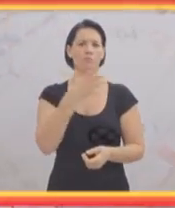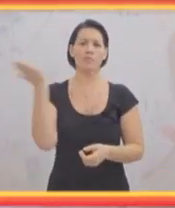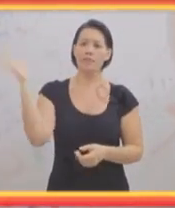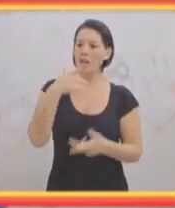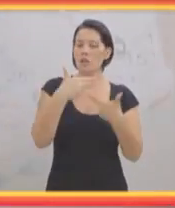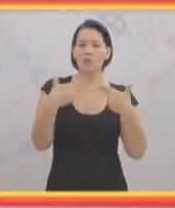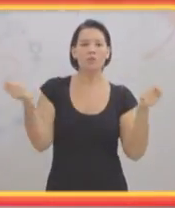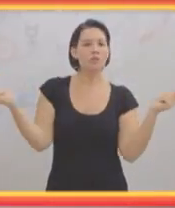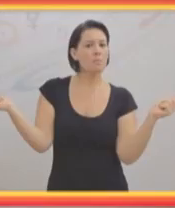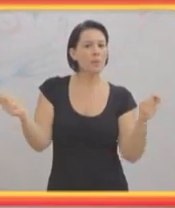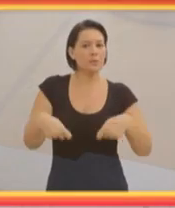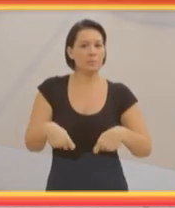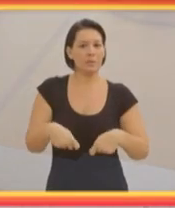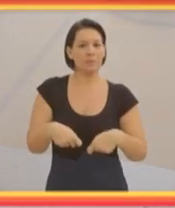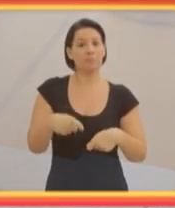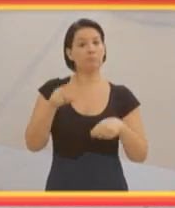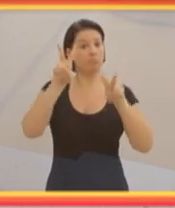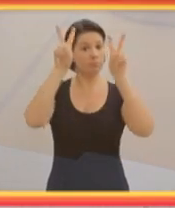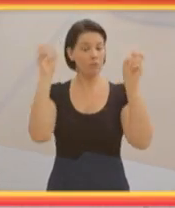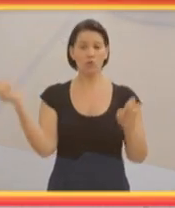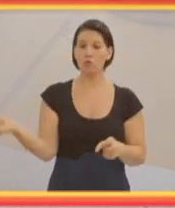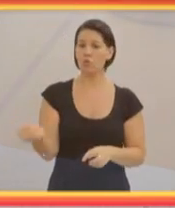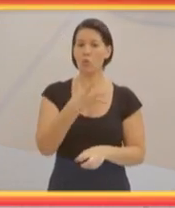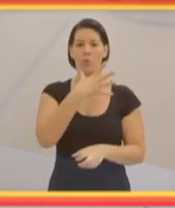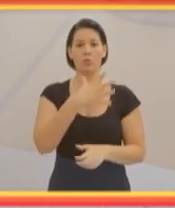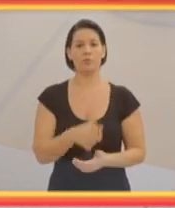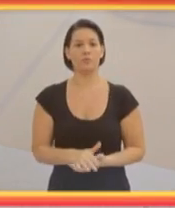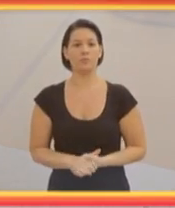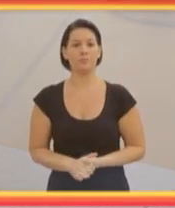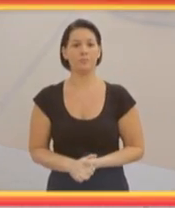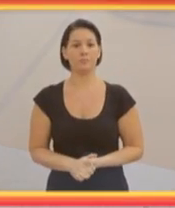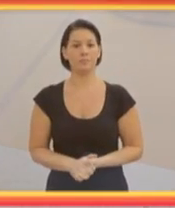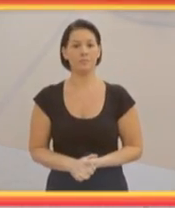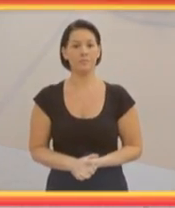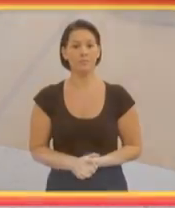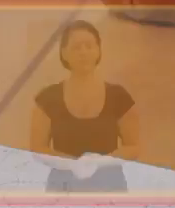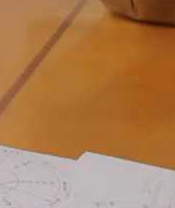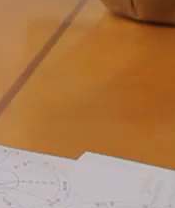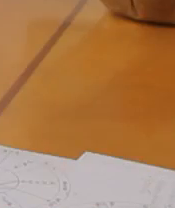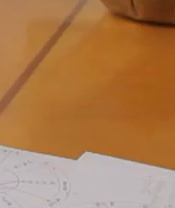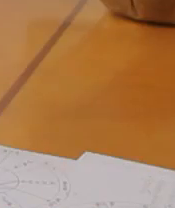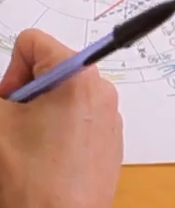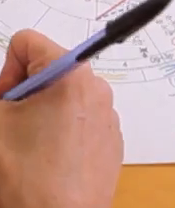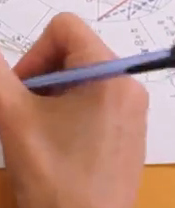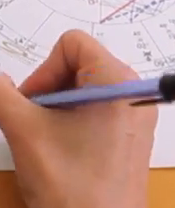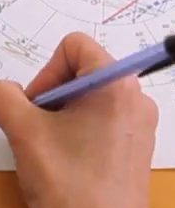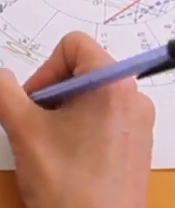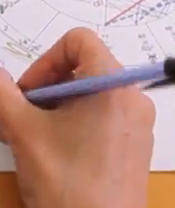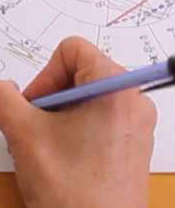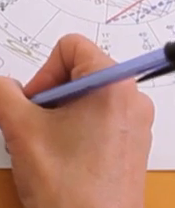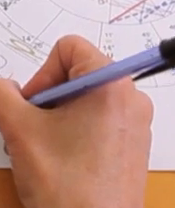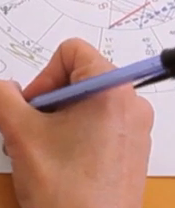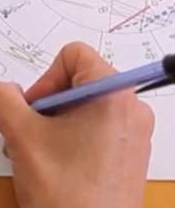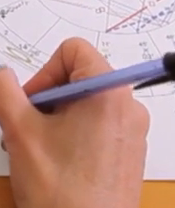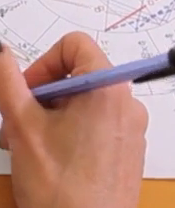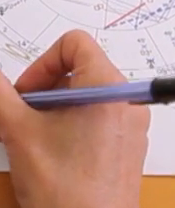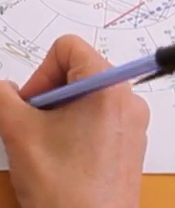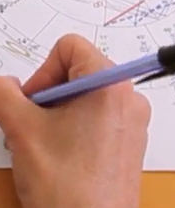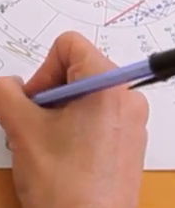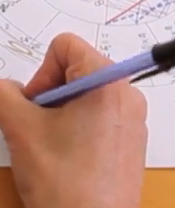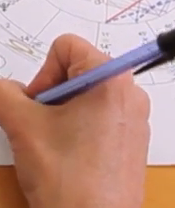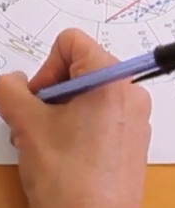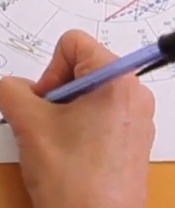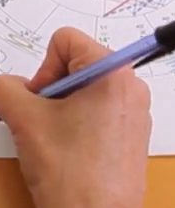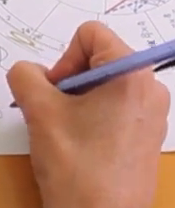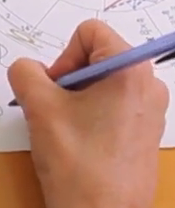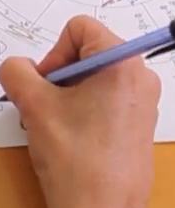coisas novas, em trazer novas possibilidades, novos assuntos. Milzinho